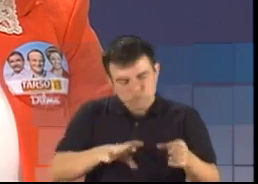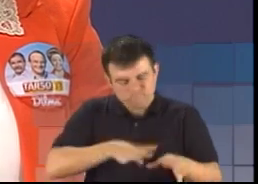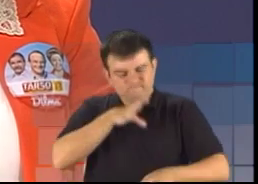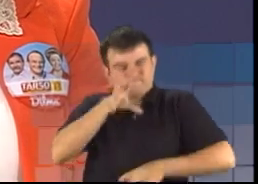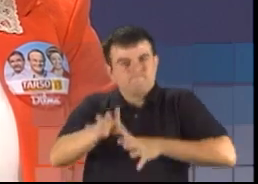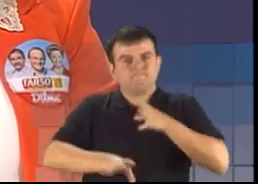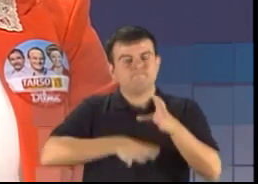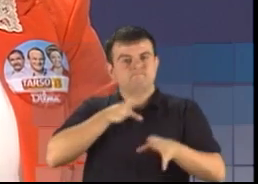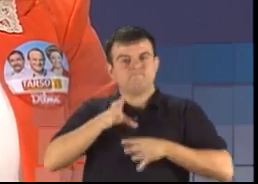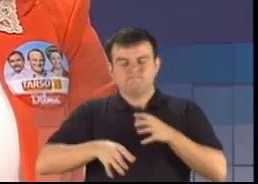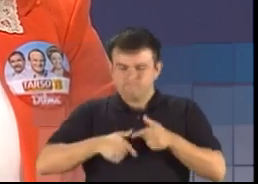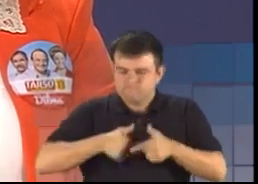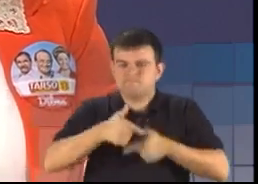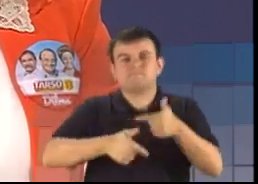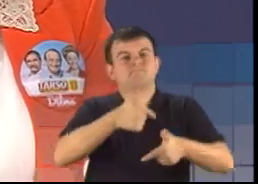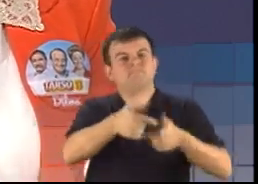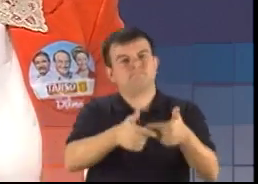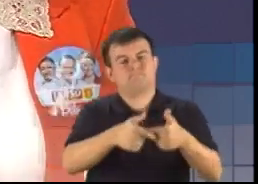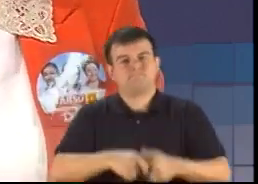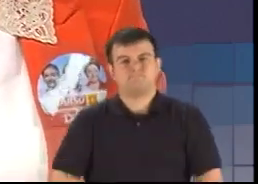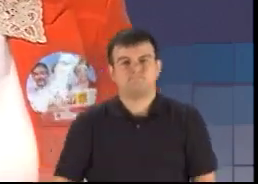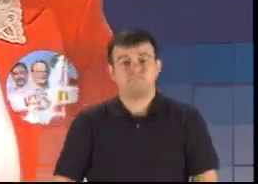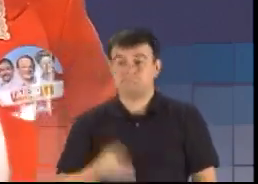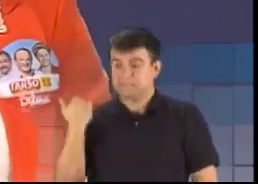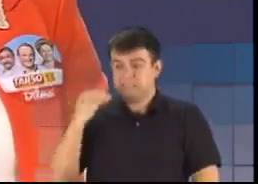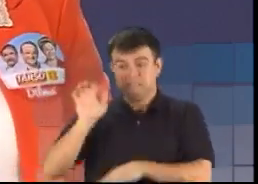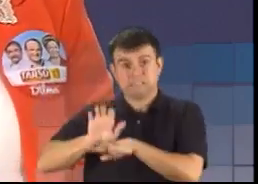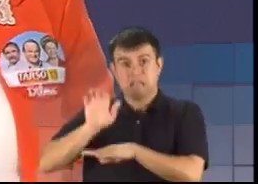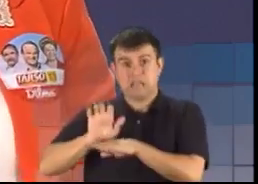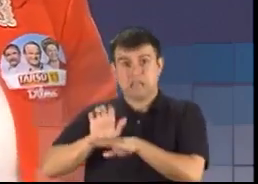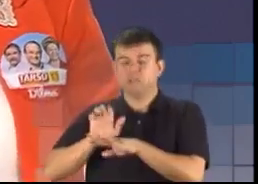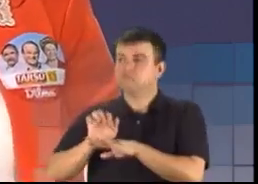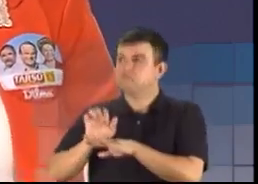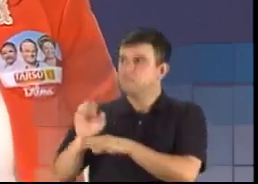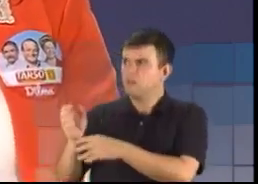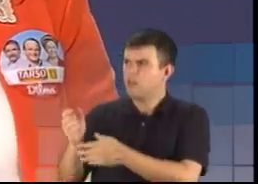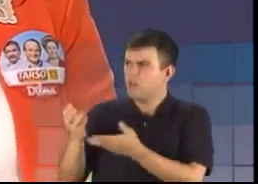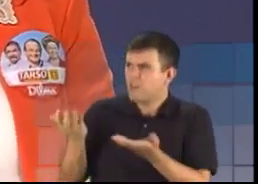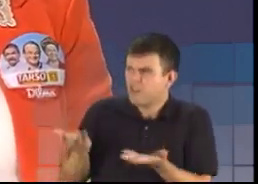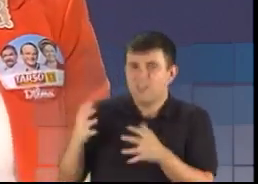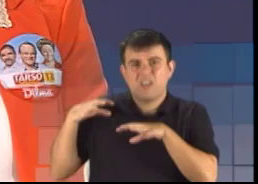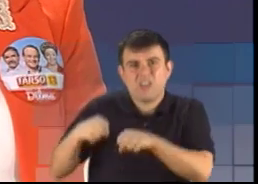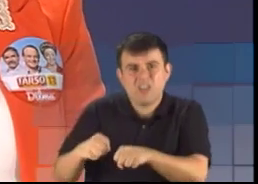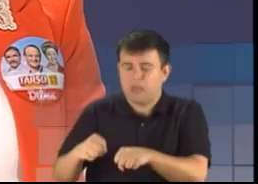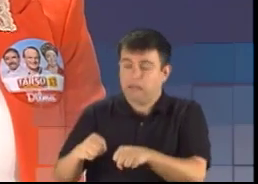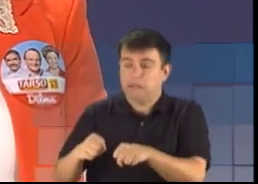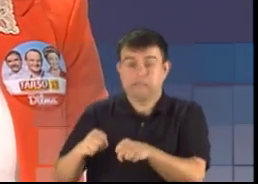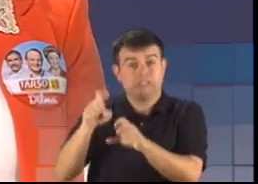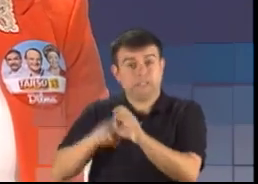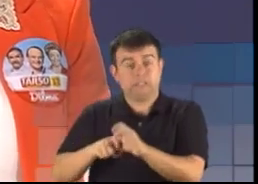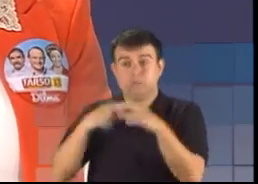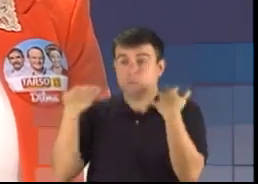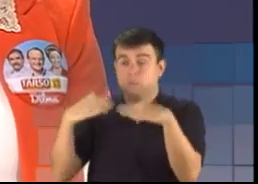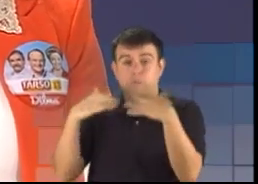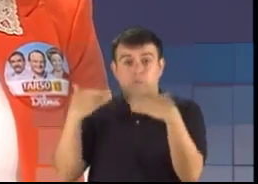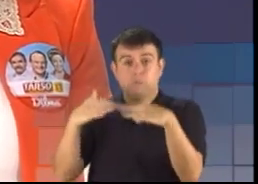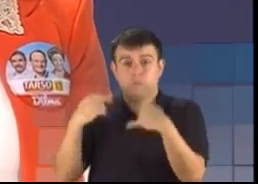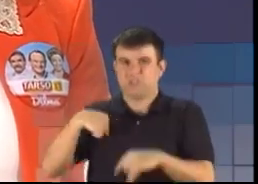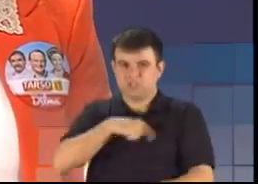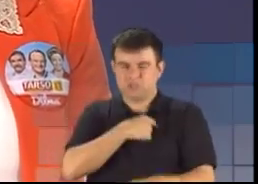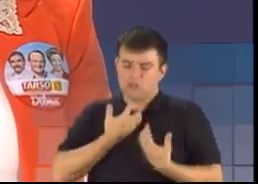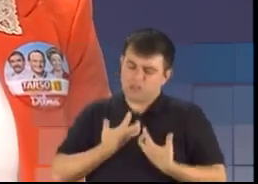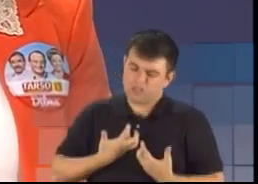nosso Estado, que recebemos, sim, uma dívida gigante, nós não esmurecemos. O nosso governador foi